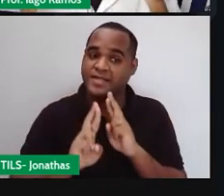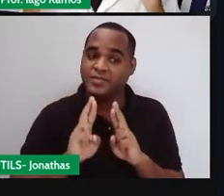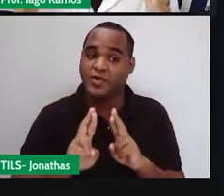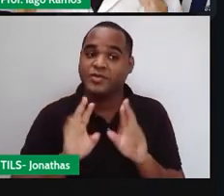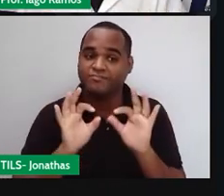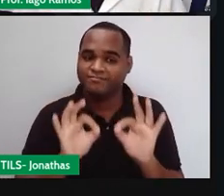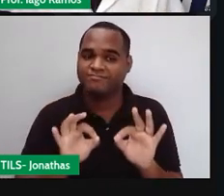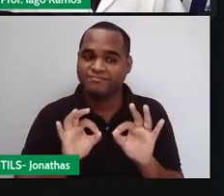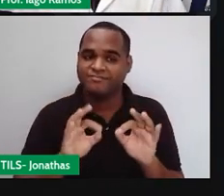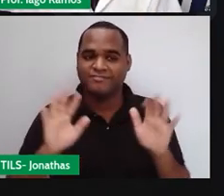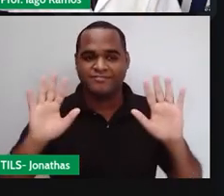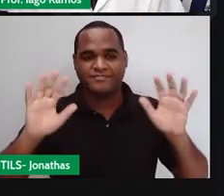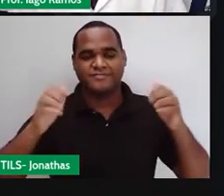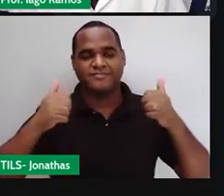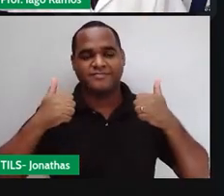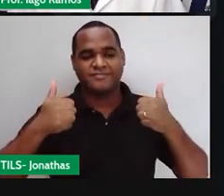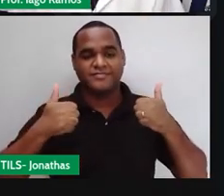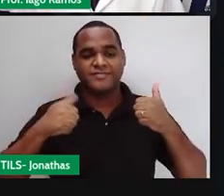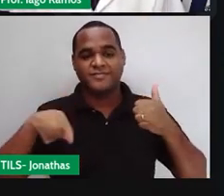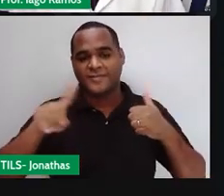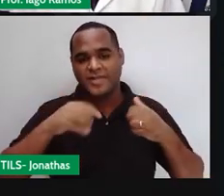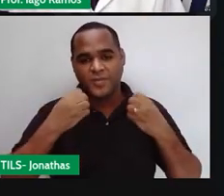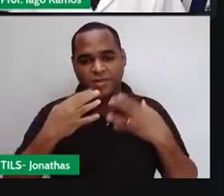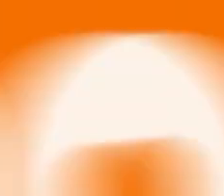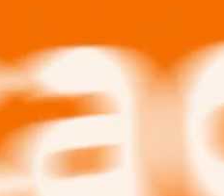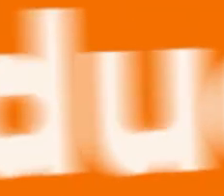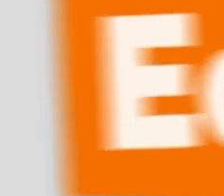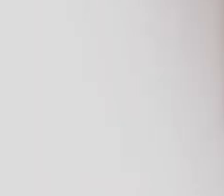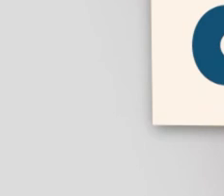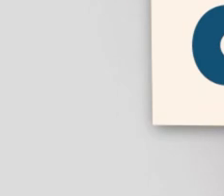é solução, tá bom? Valeu e até mais.